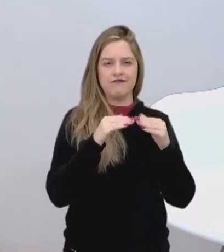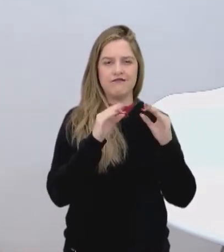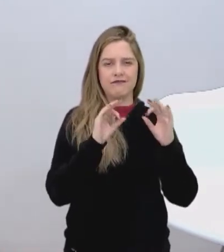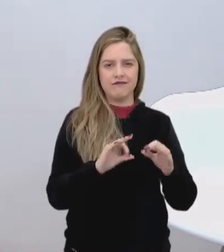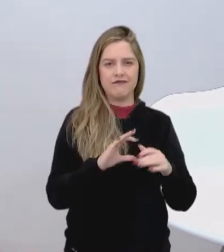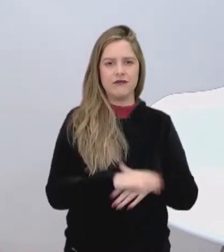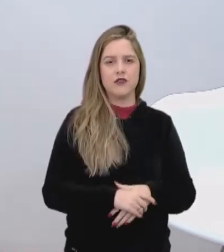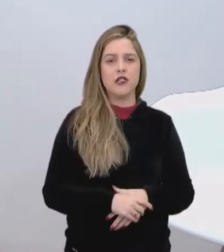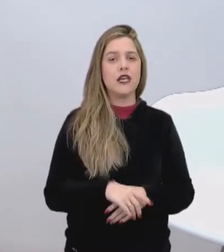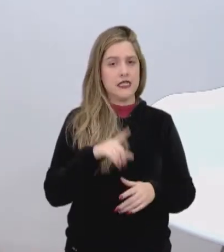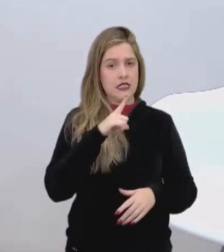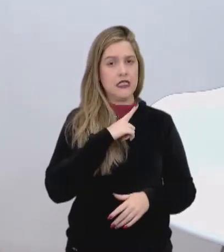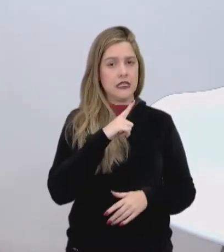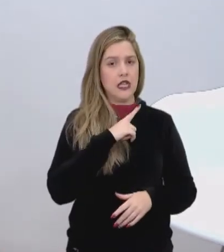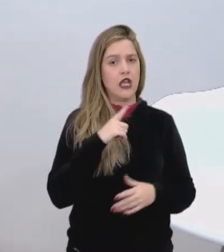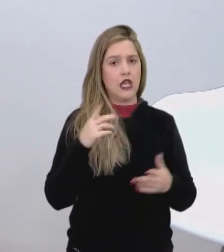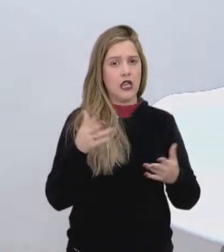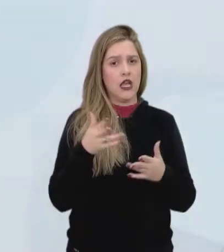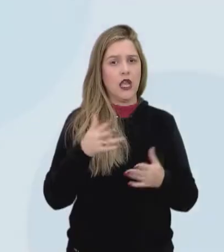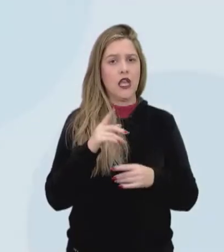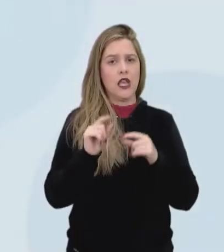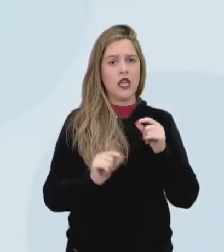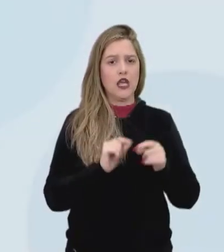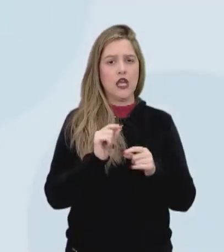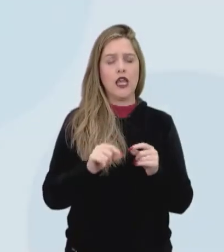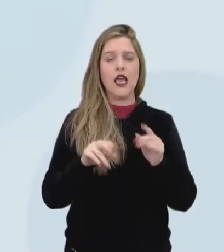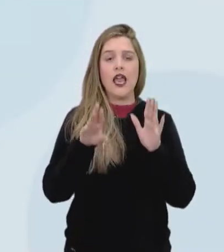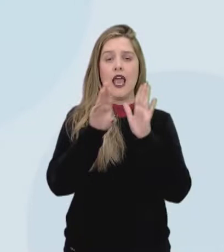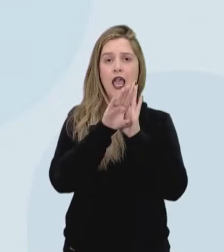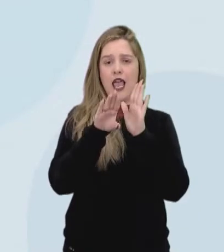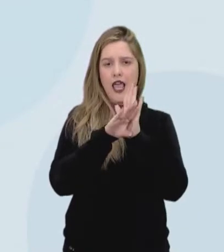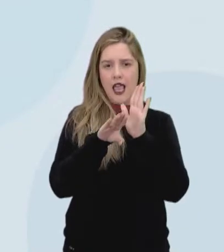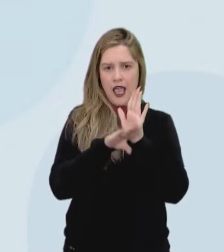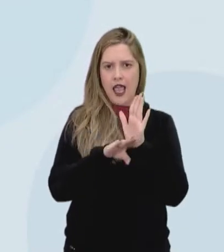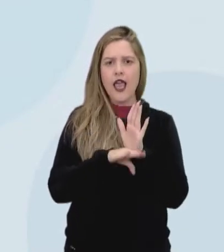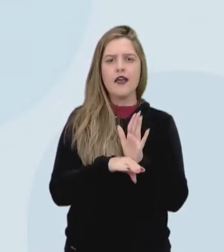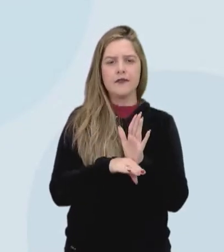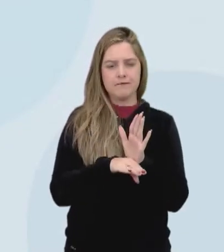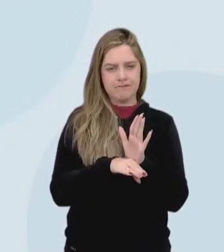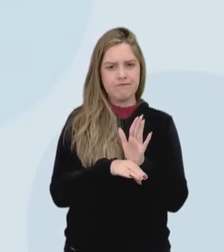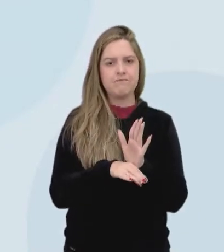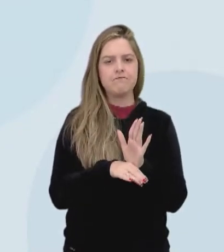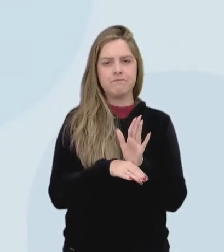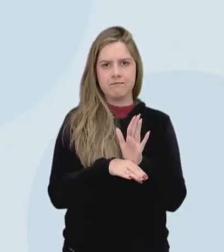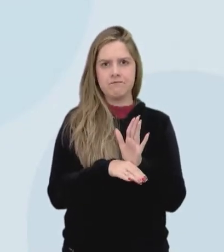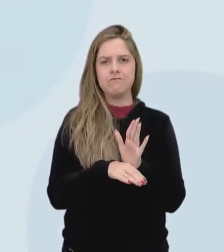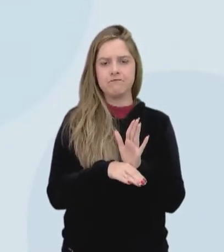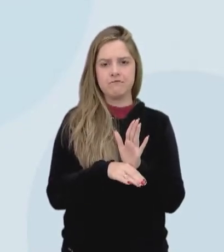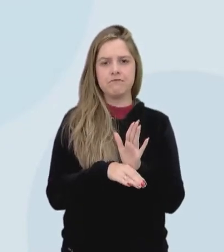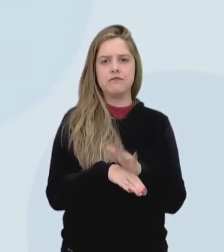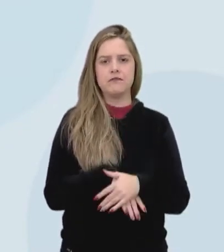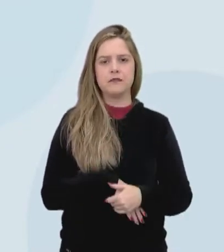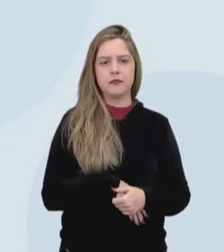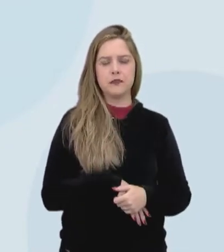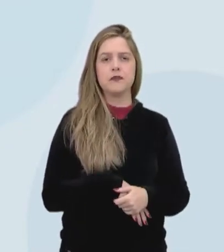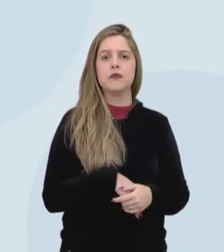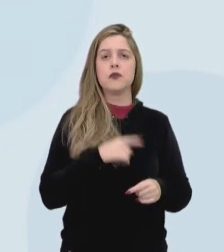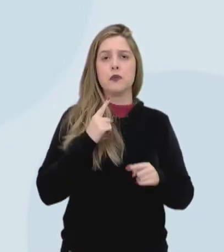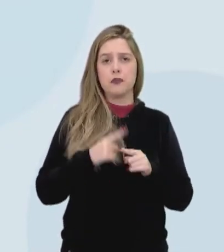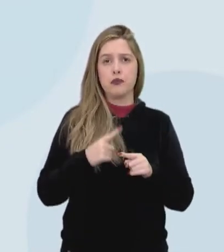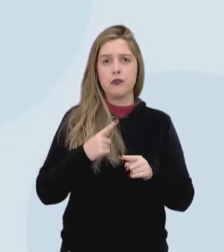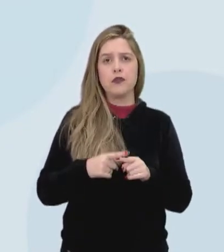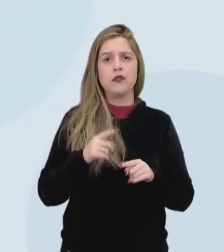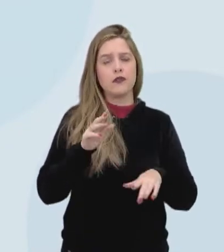Não, não. Ó, ele existe. Mas hoje ele é a regra ou ele é a exceção? Ele é a exceção. Ele é a exceção. Infelizmente, porque é tão